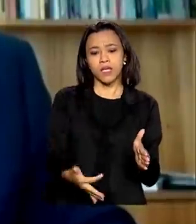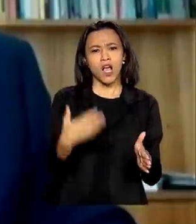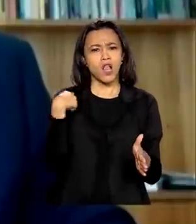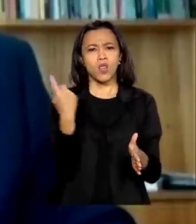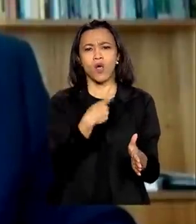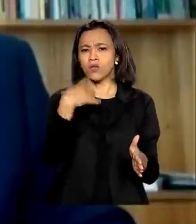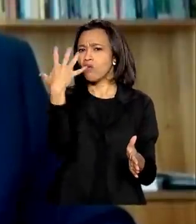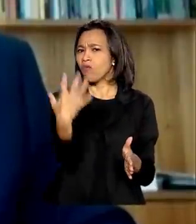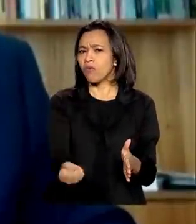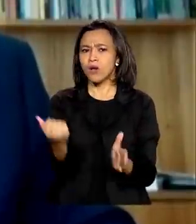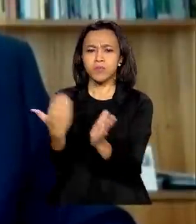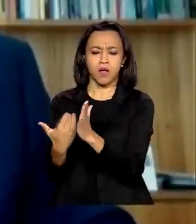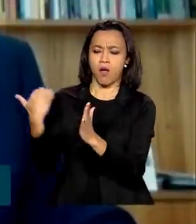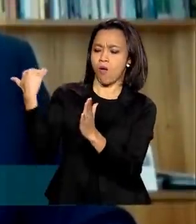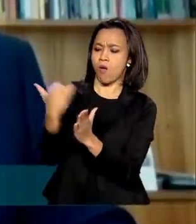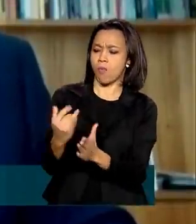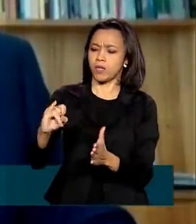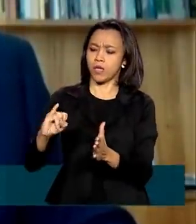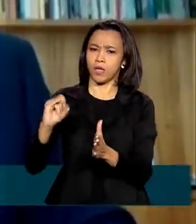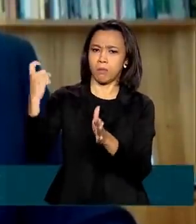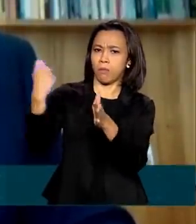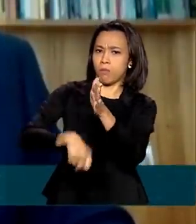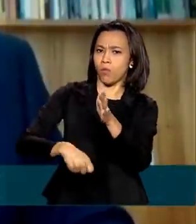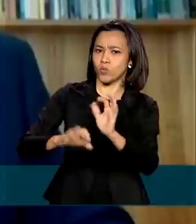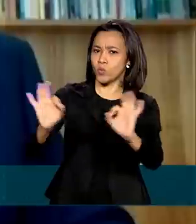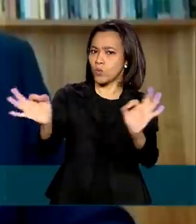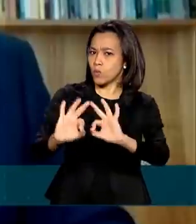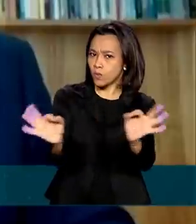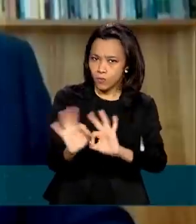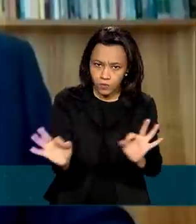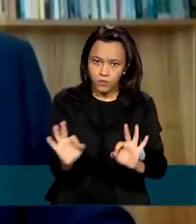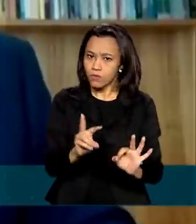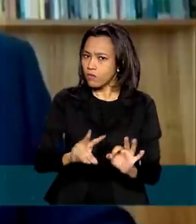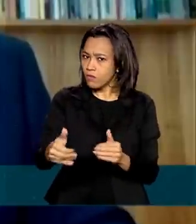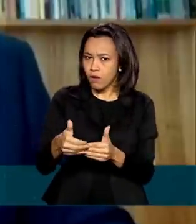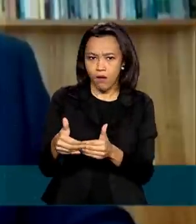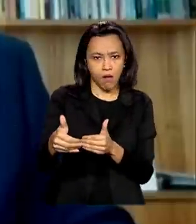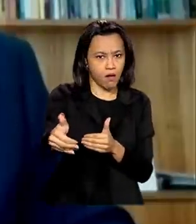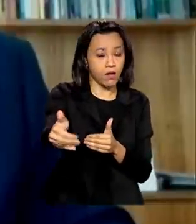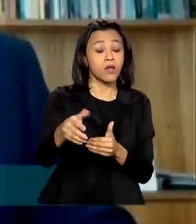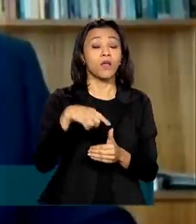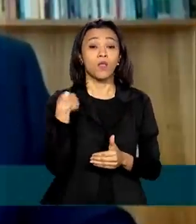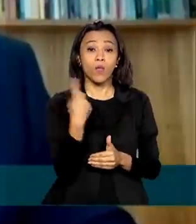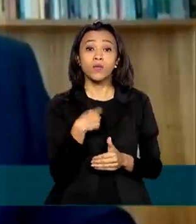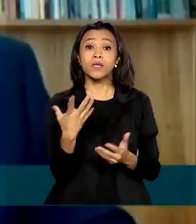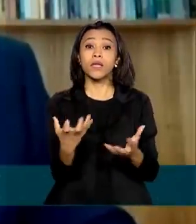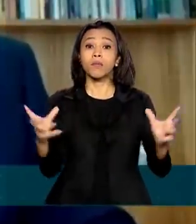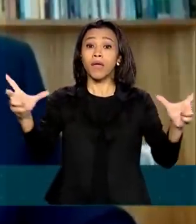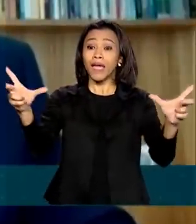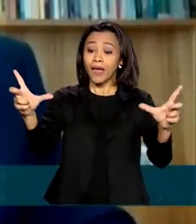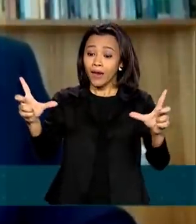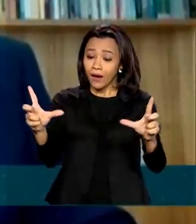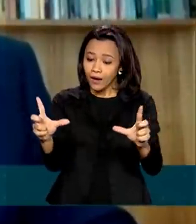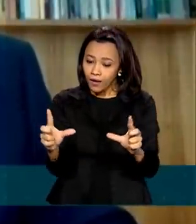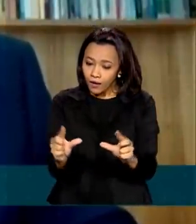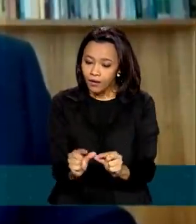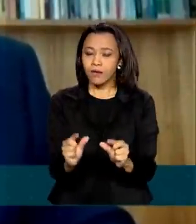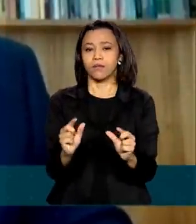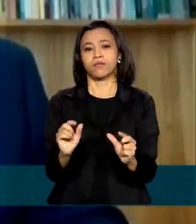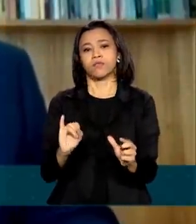aumentar a carga tributária. Nós estamos num programa de simplificação e redução de impostos.